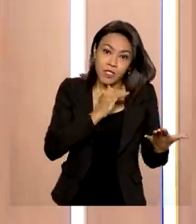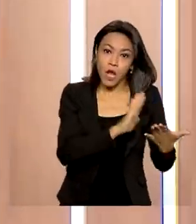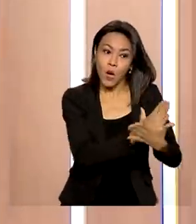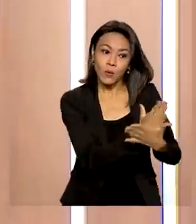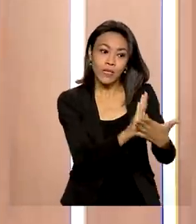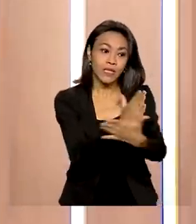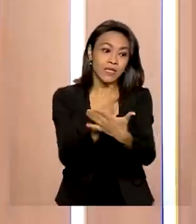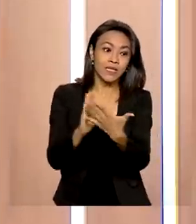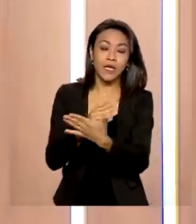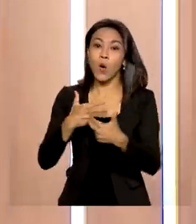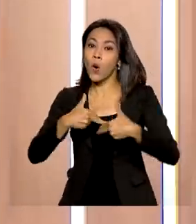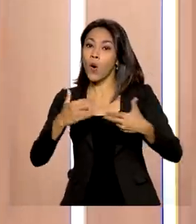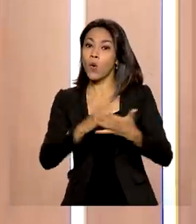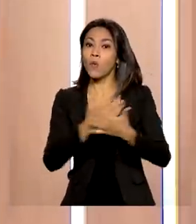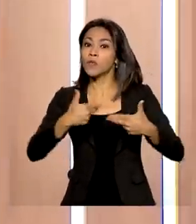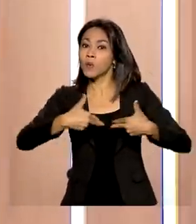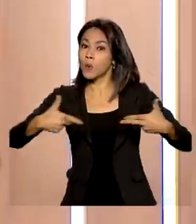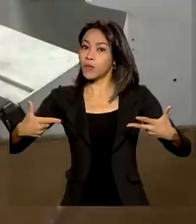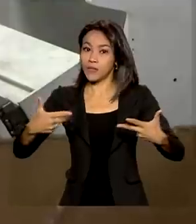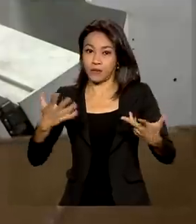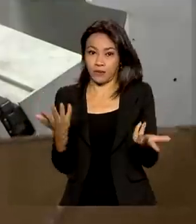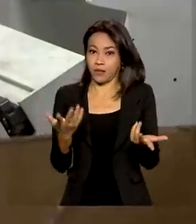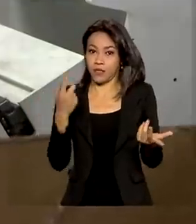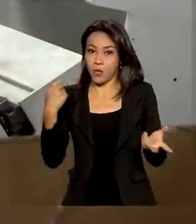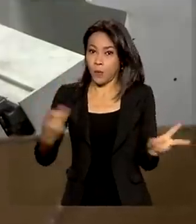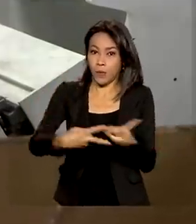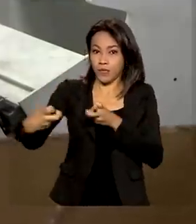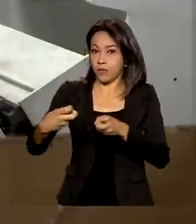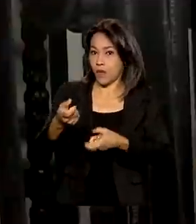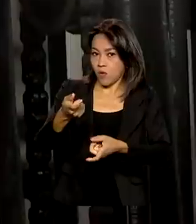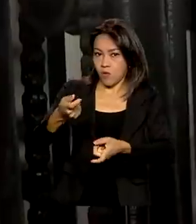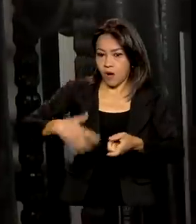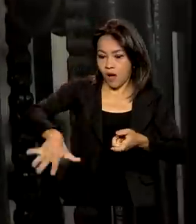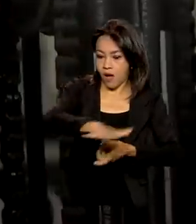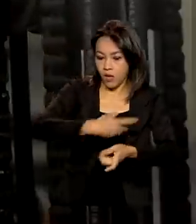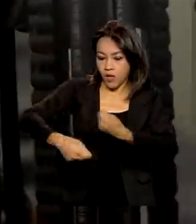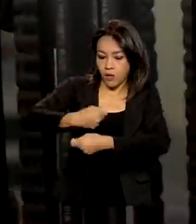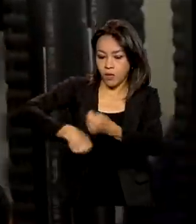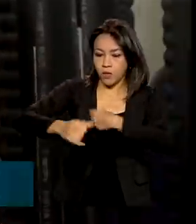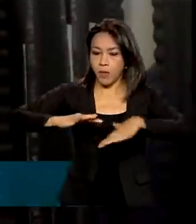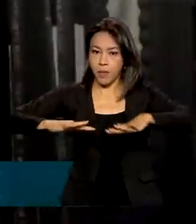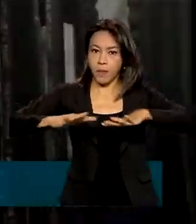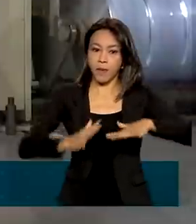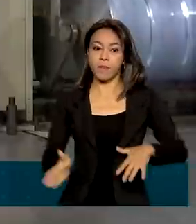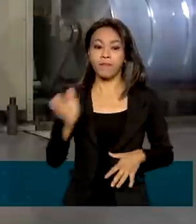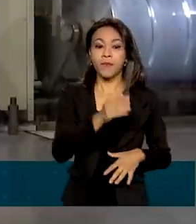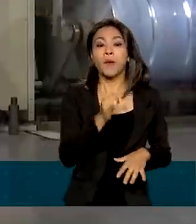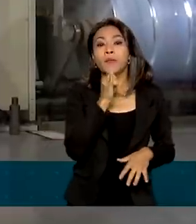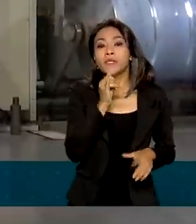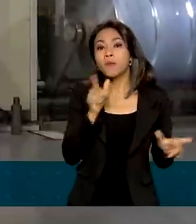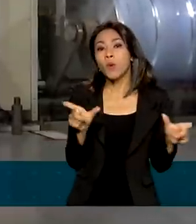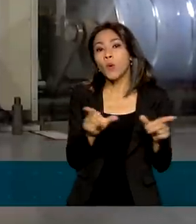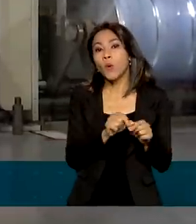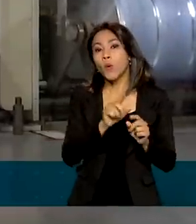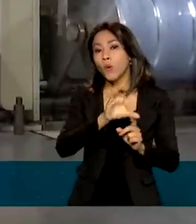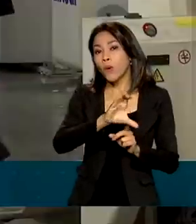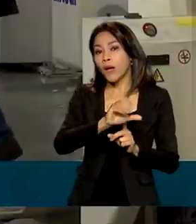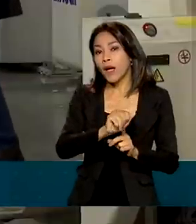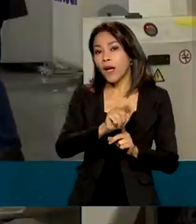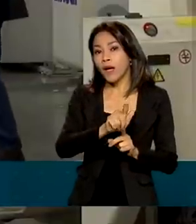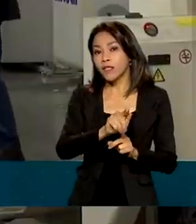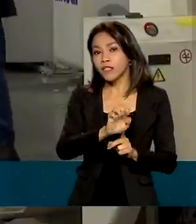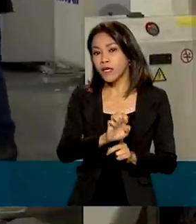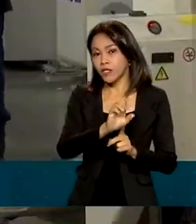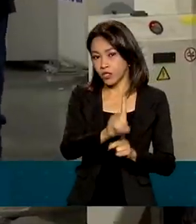despercebidos pelo mercado. Uma comprovação desse fato foi, por exemplo, o Caged de novembro, quando foram